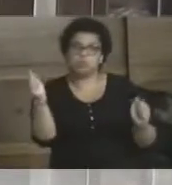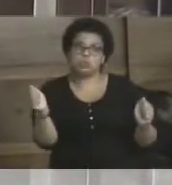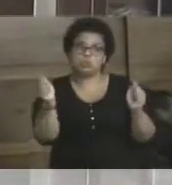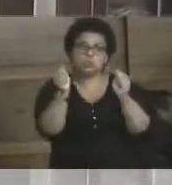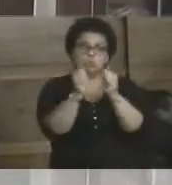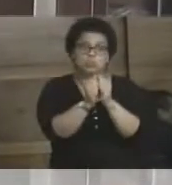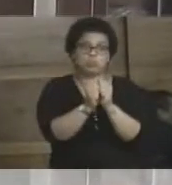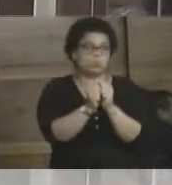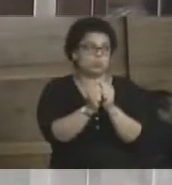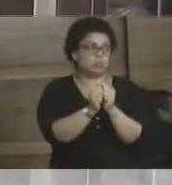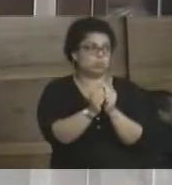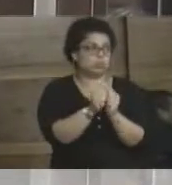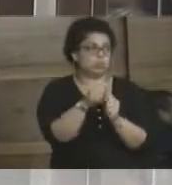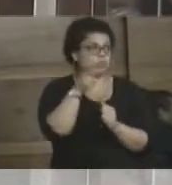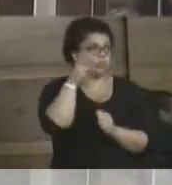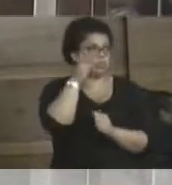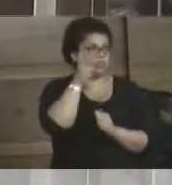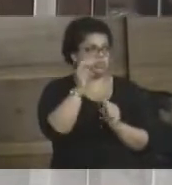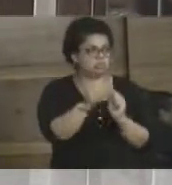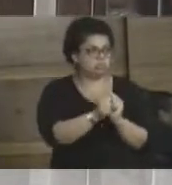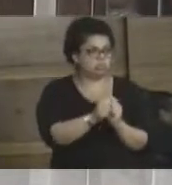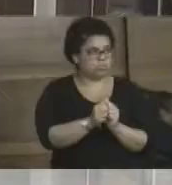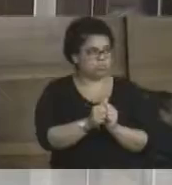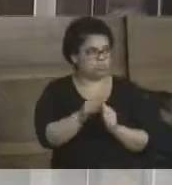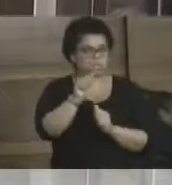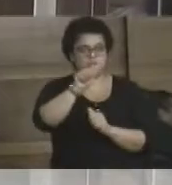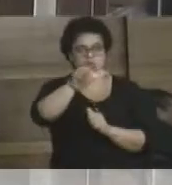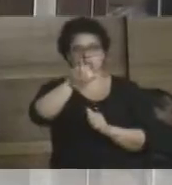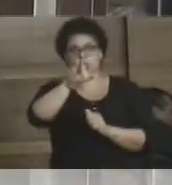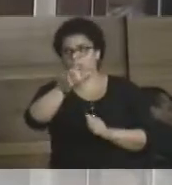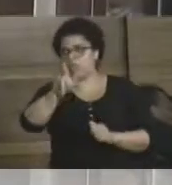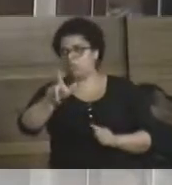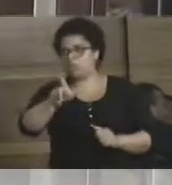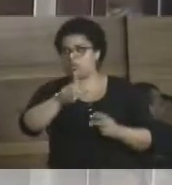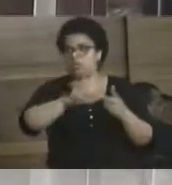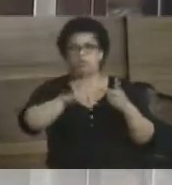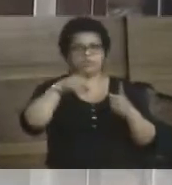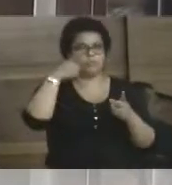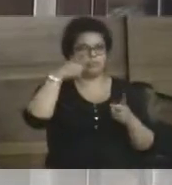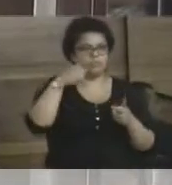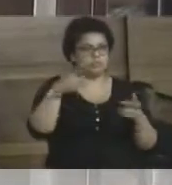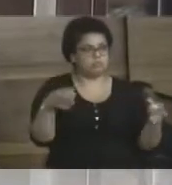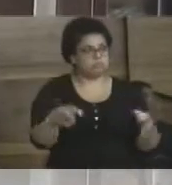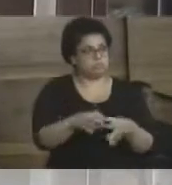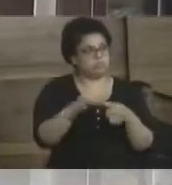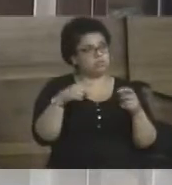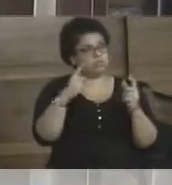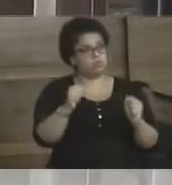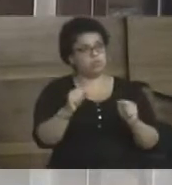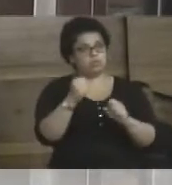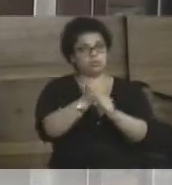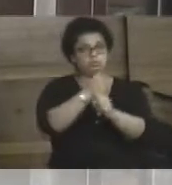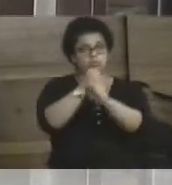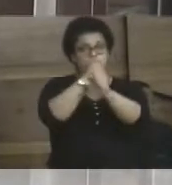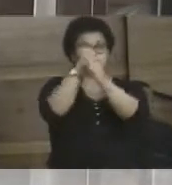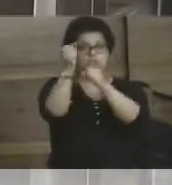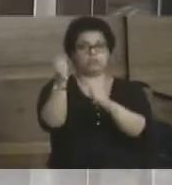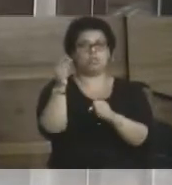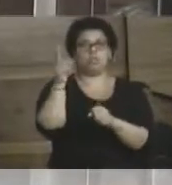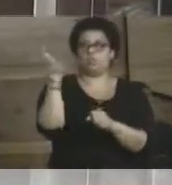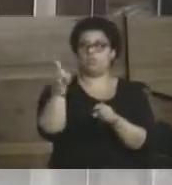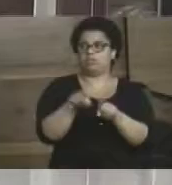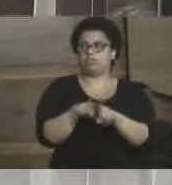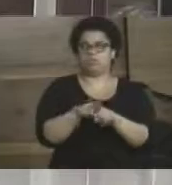junto aos parlamentares, a alérgia, a deputados federais, emendas para que a gente possa construir uma creche lá também.